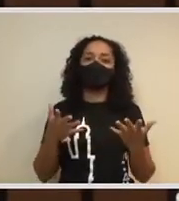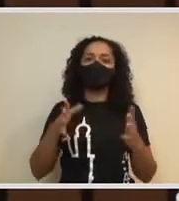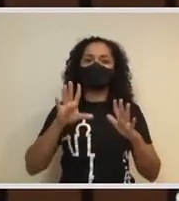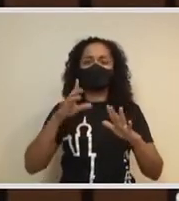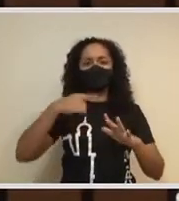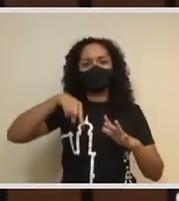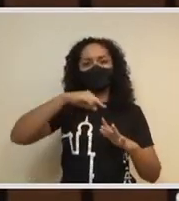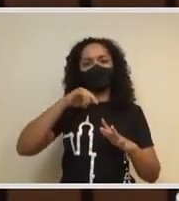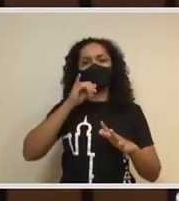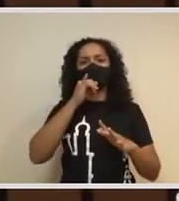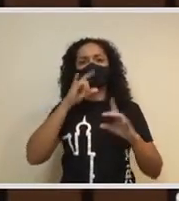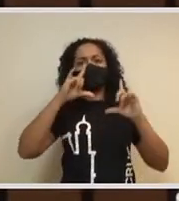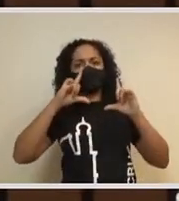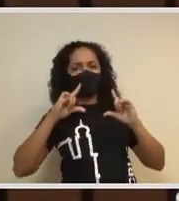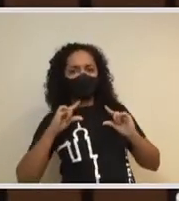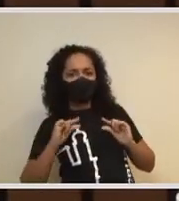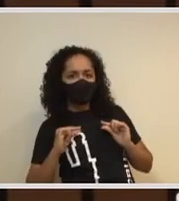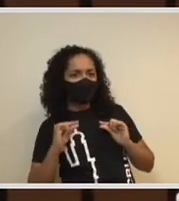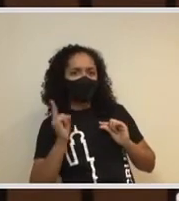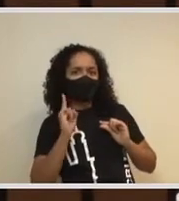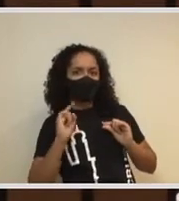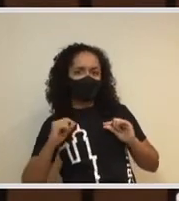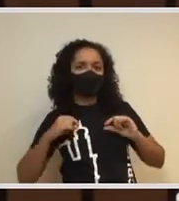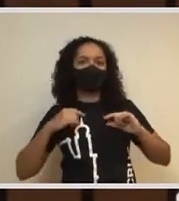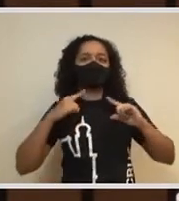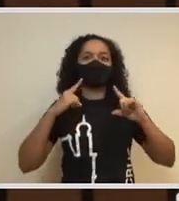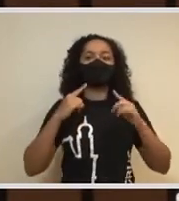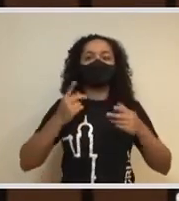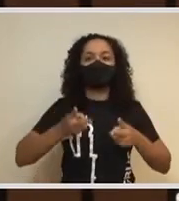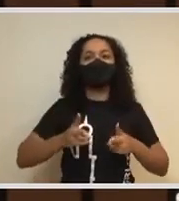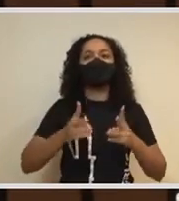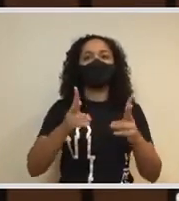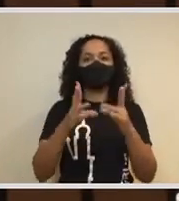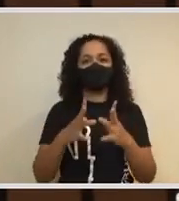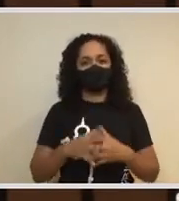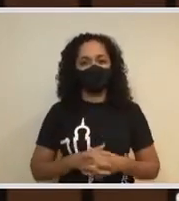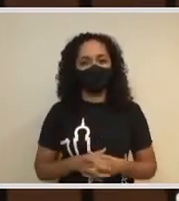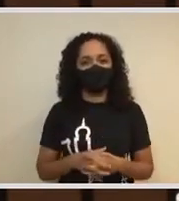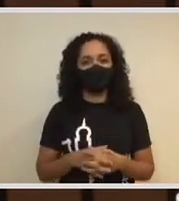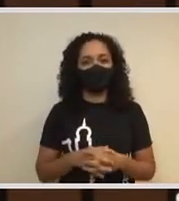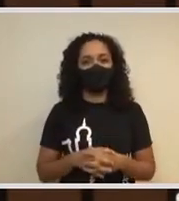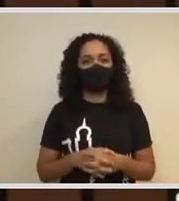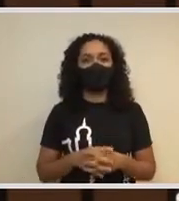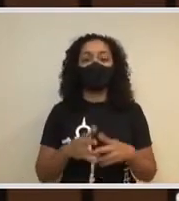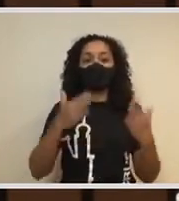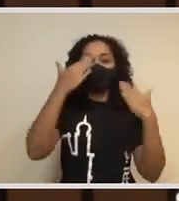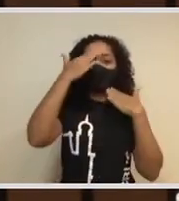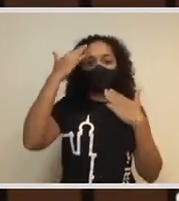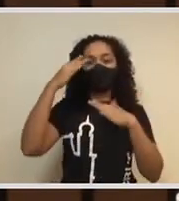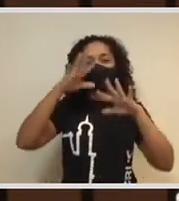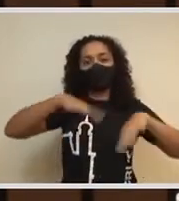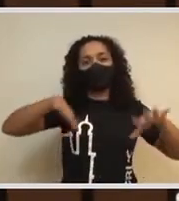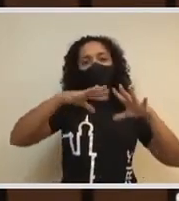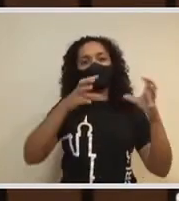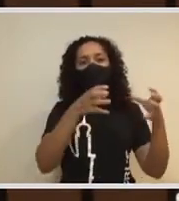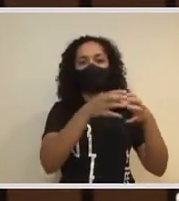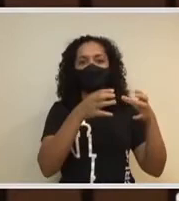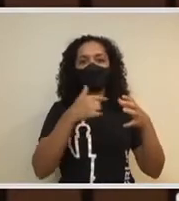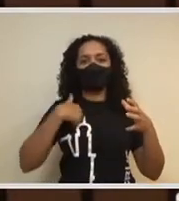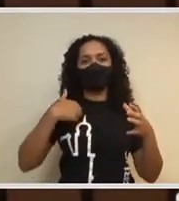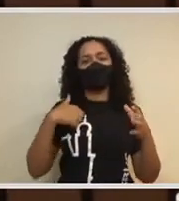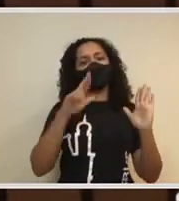instituição vai ter que ter no segundo mandato. Então, quero agradecer a toda essa equipe que eu nomeei aqui,